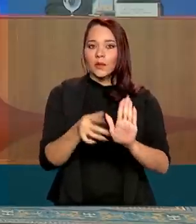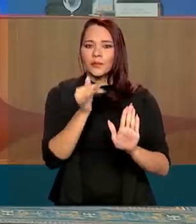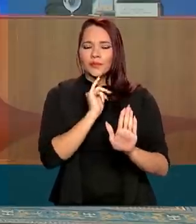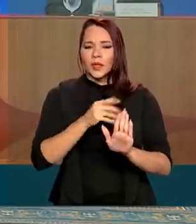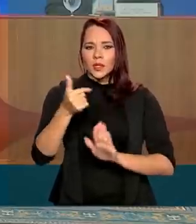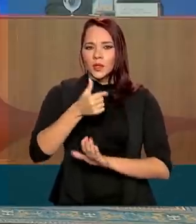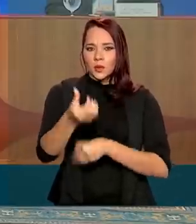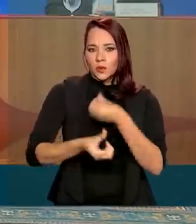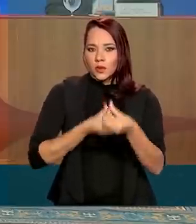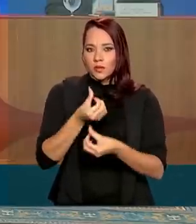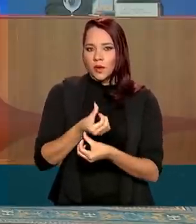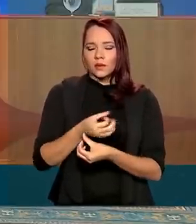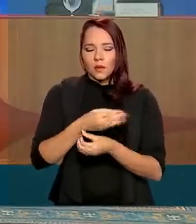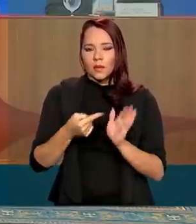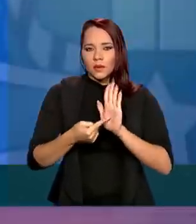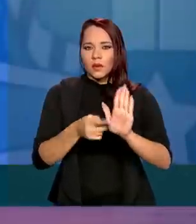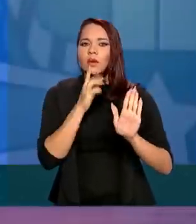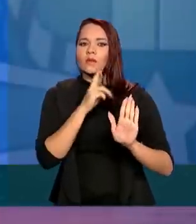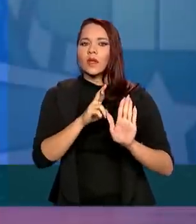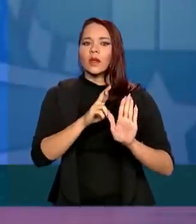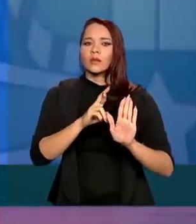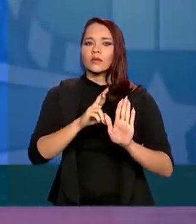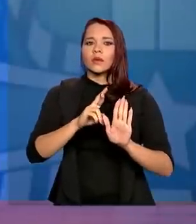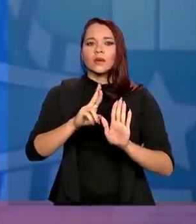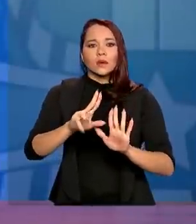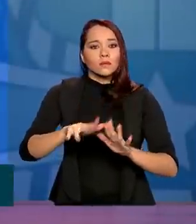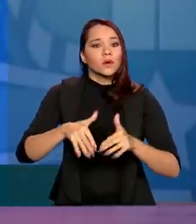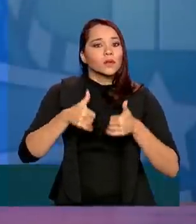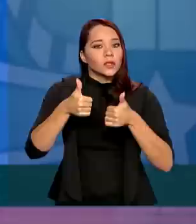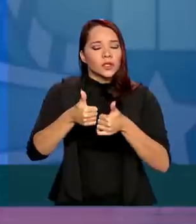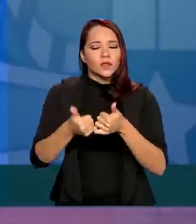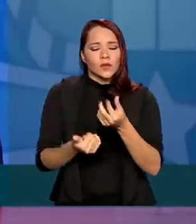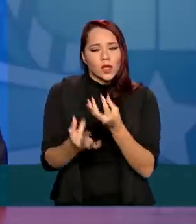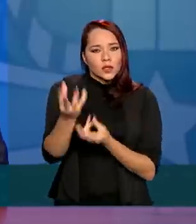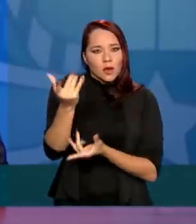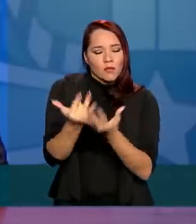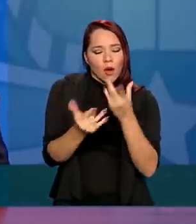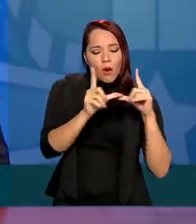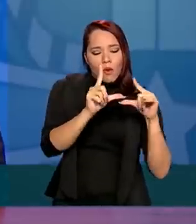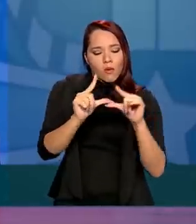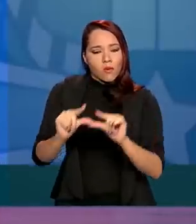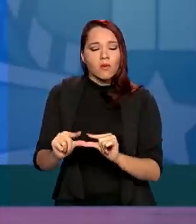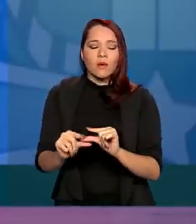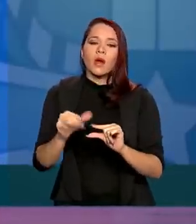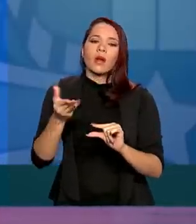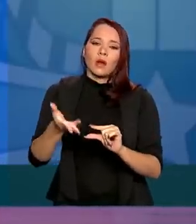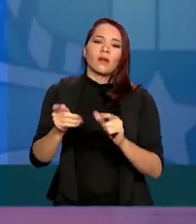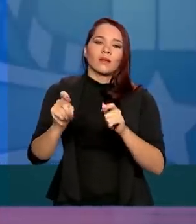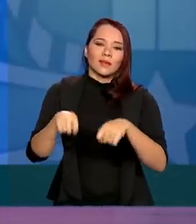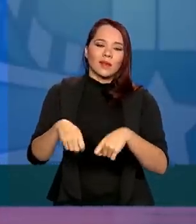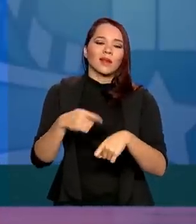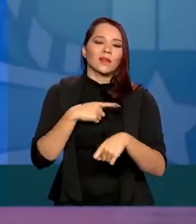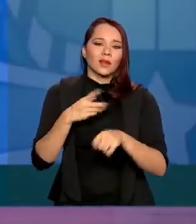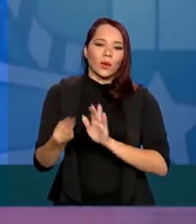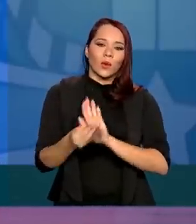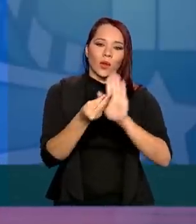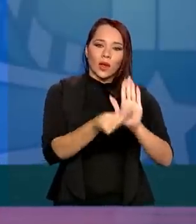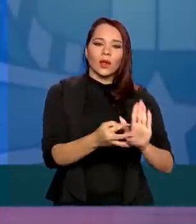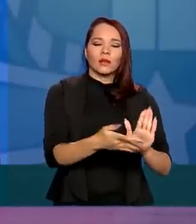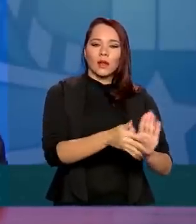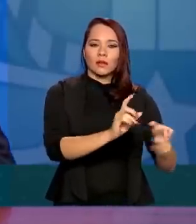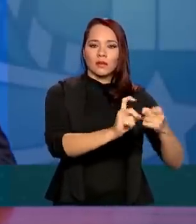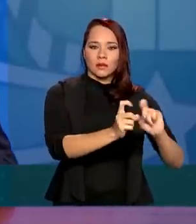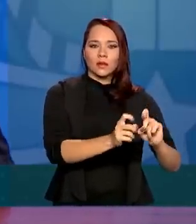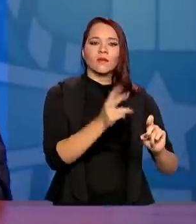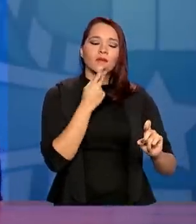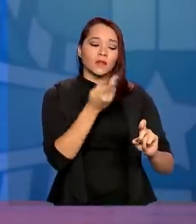semestre um resultado positivo em relação às queimadas, é algo que pode ser colocado na mesa do negociação e